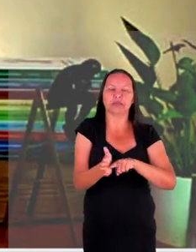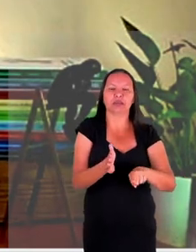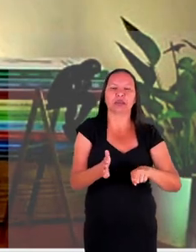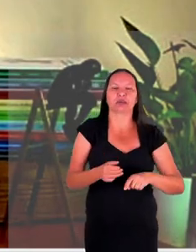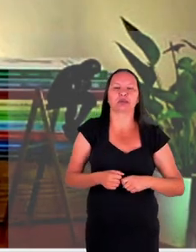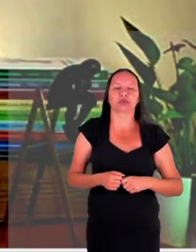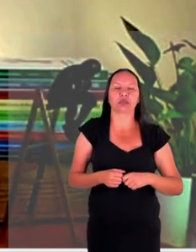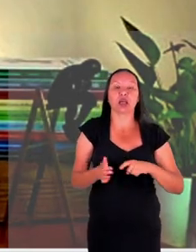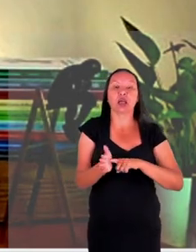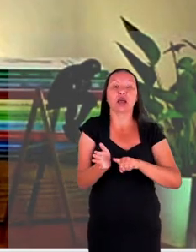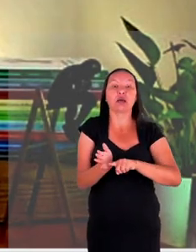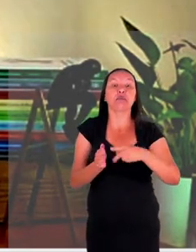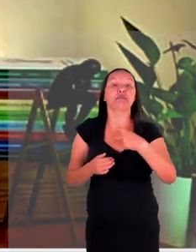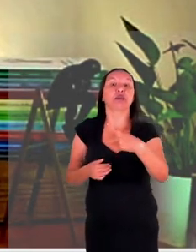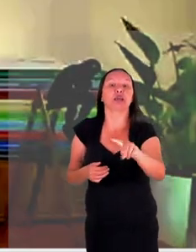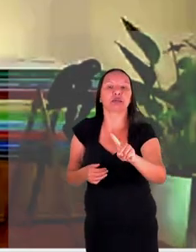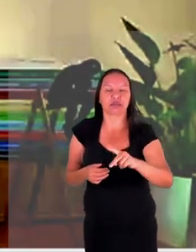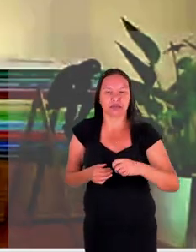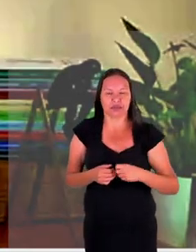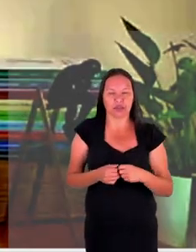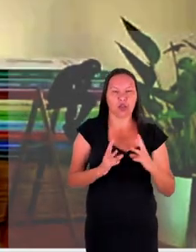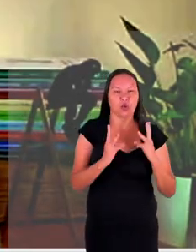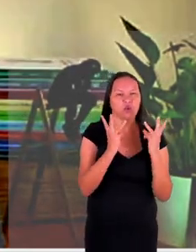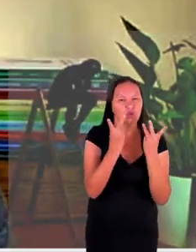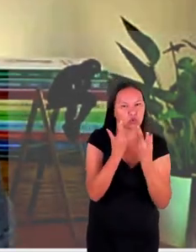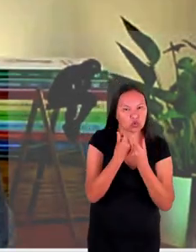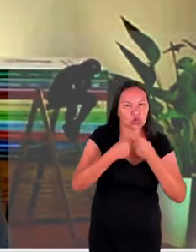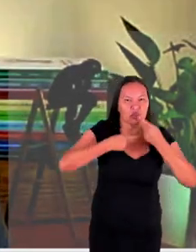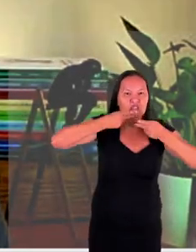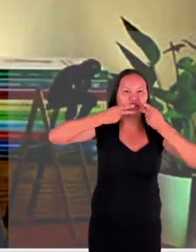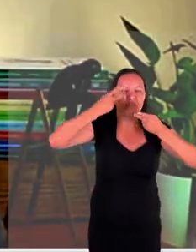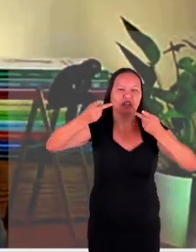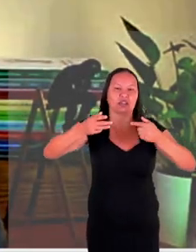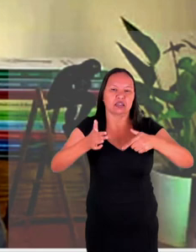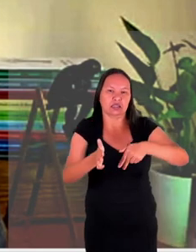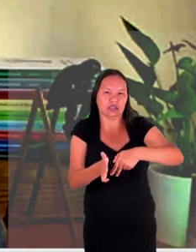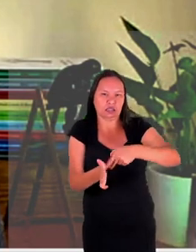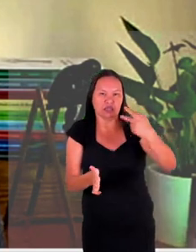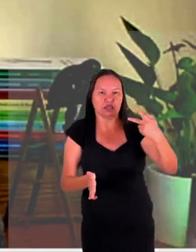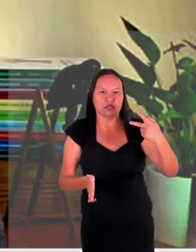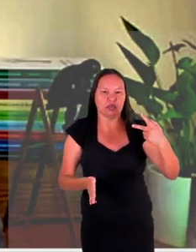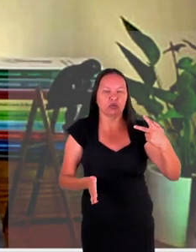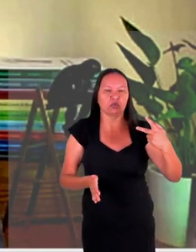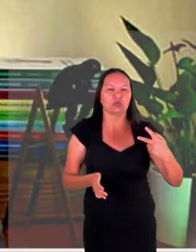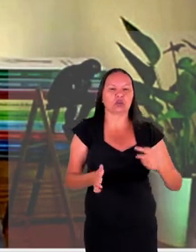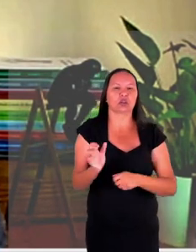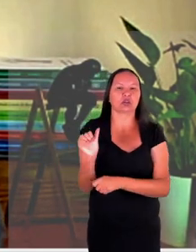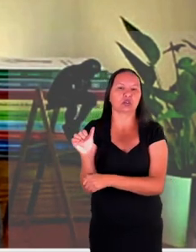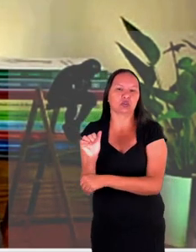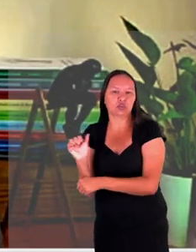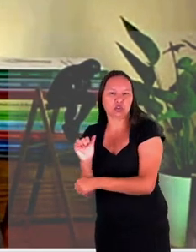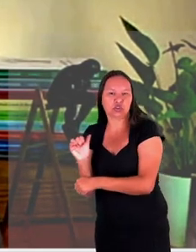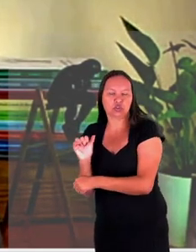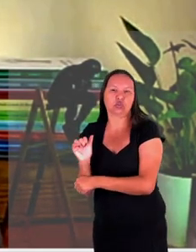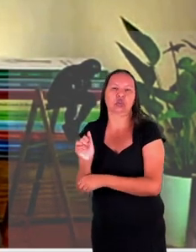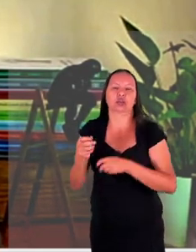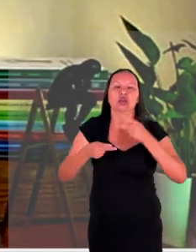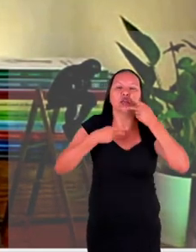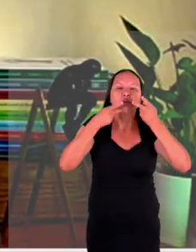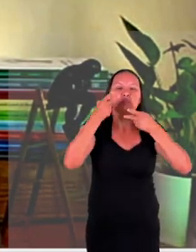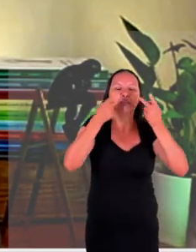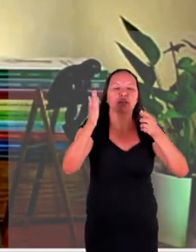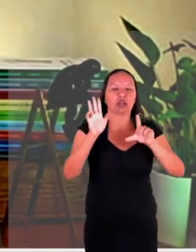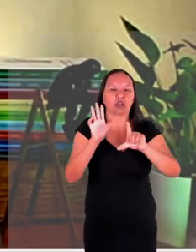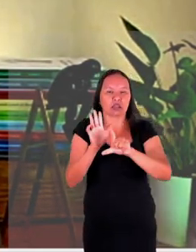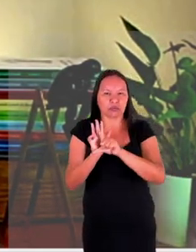e a minha pergunta está conectada com todas essas falas e a segunda que apareceu no chat do YouTube falávamos aqui da nossa